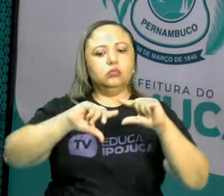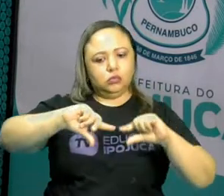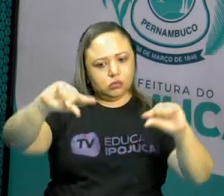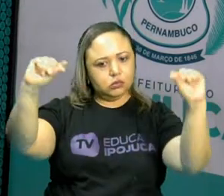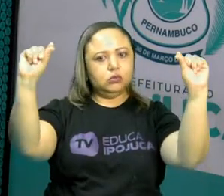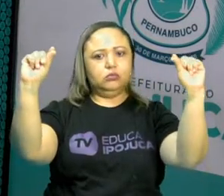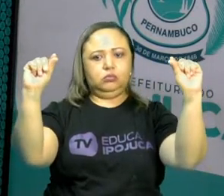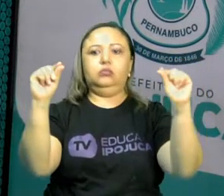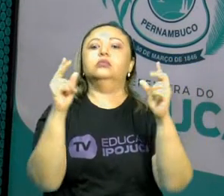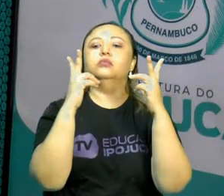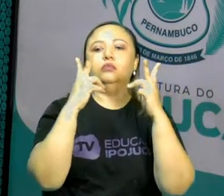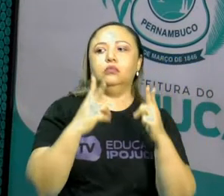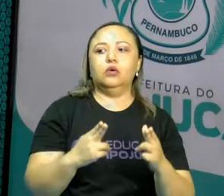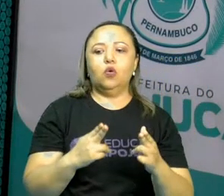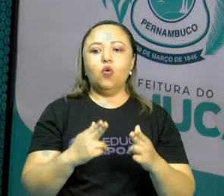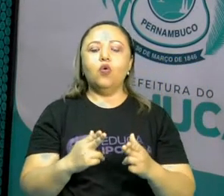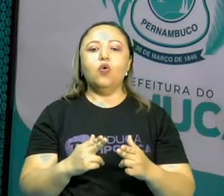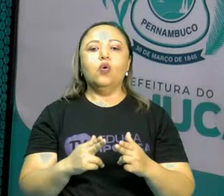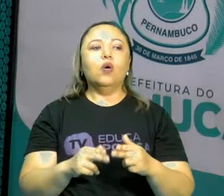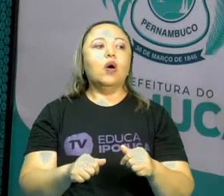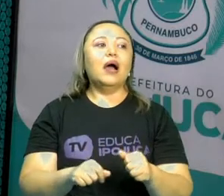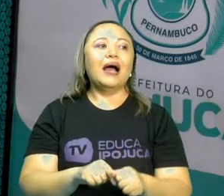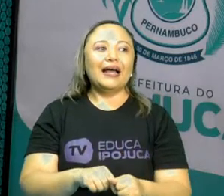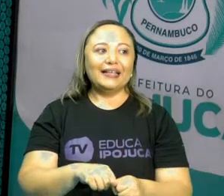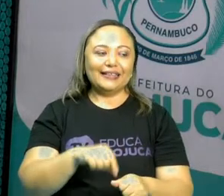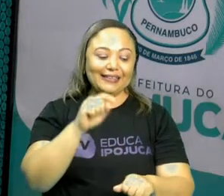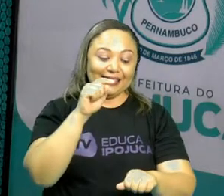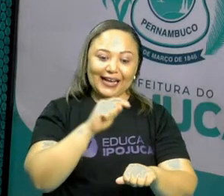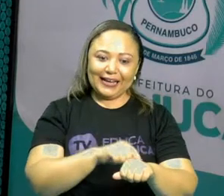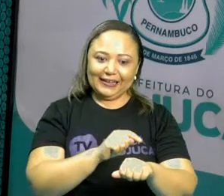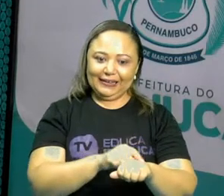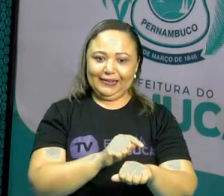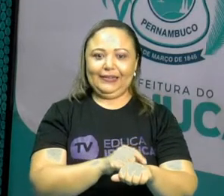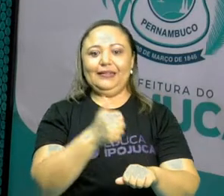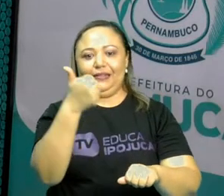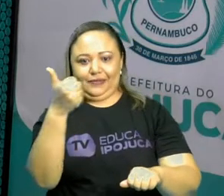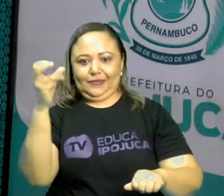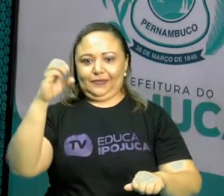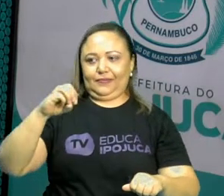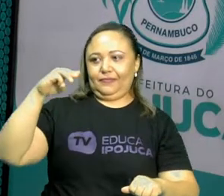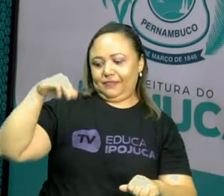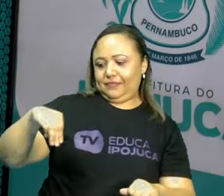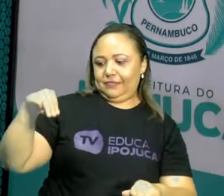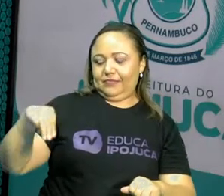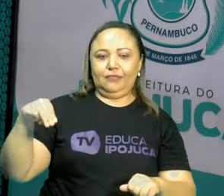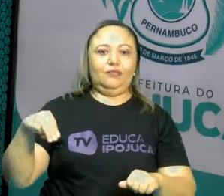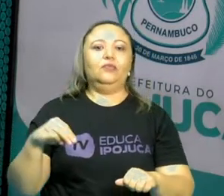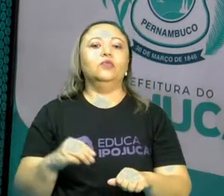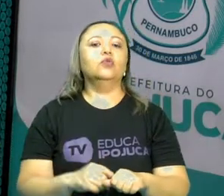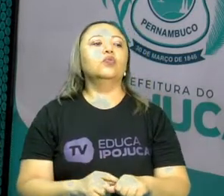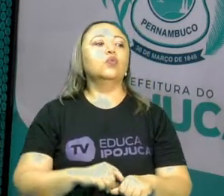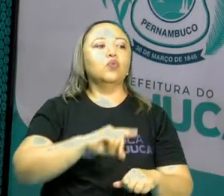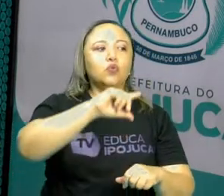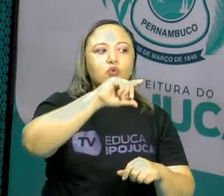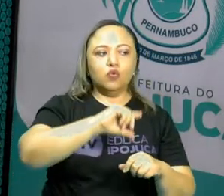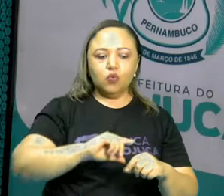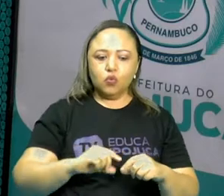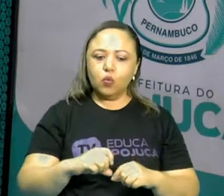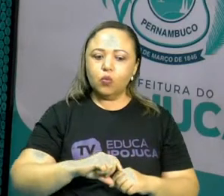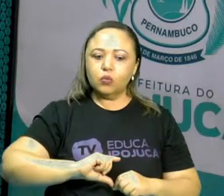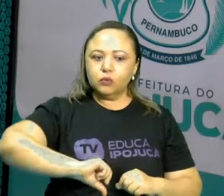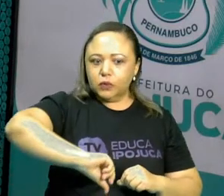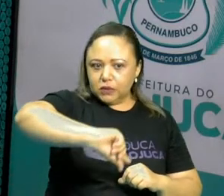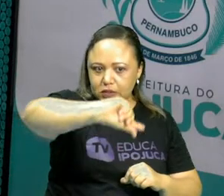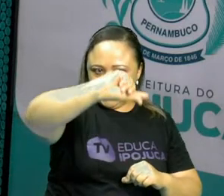ônibus para Nossa Senhora do Ó sai daqui a 10 minutos. Na matemática, esse tracinho aqui